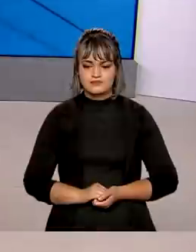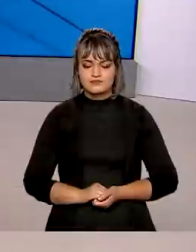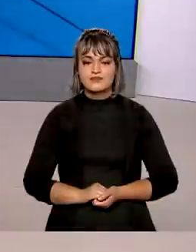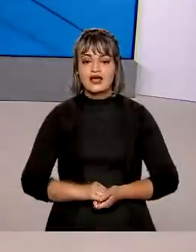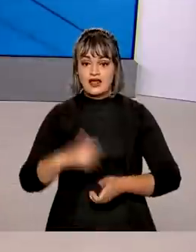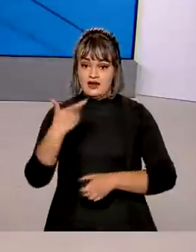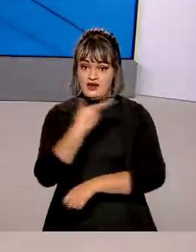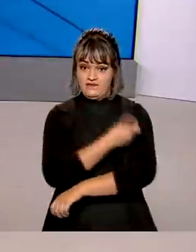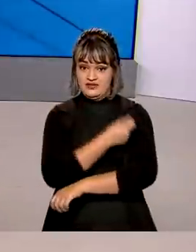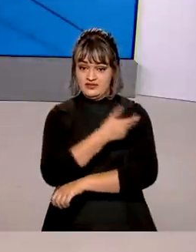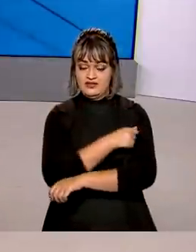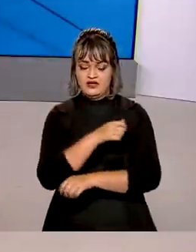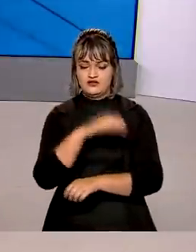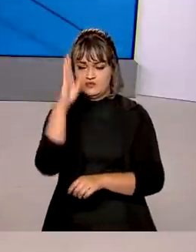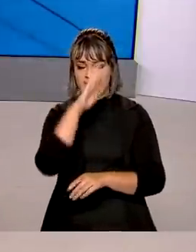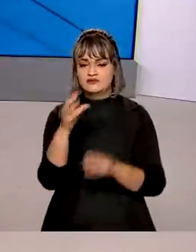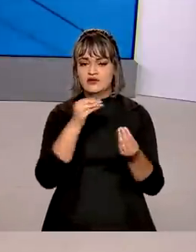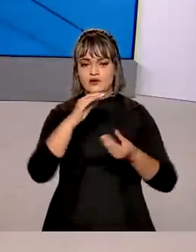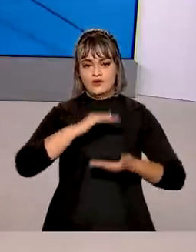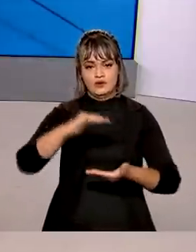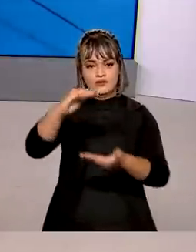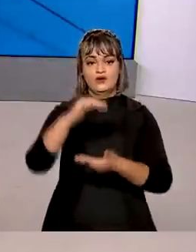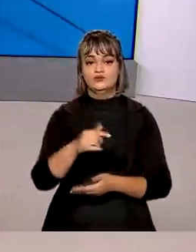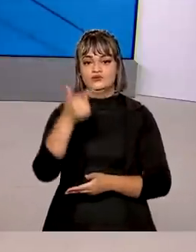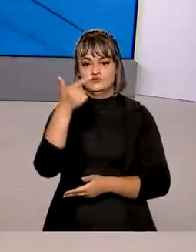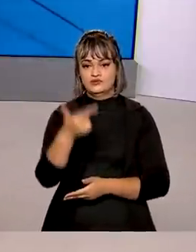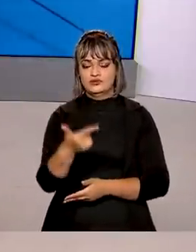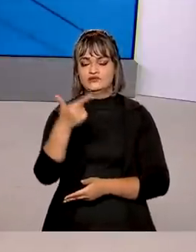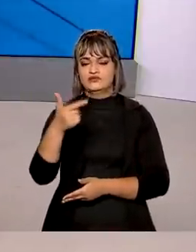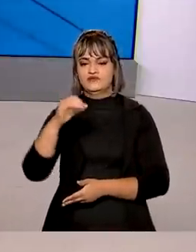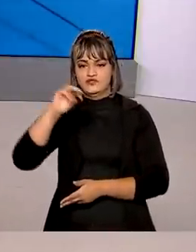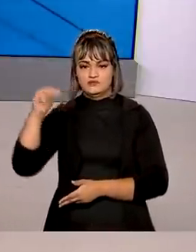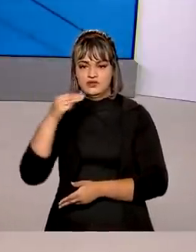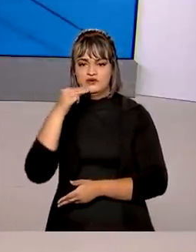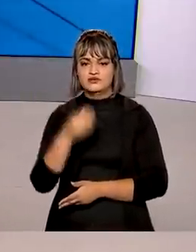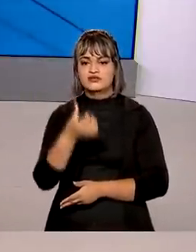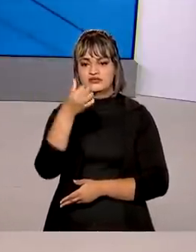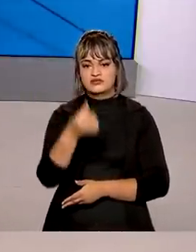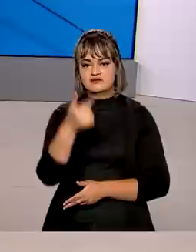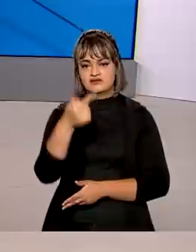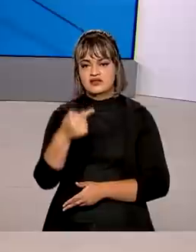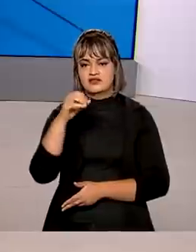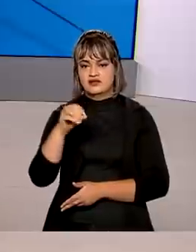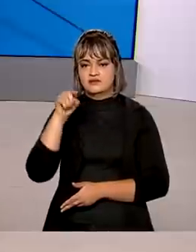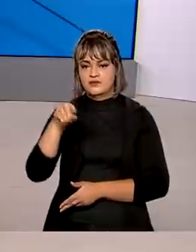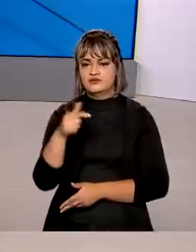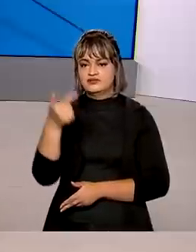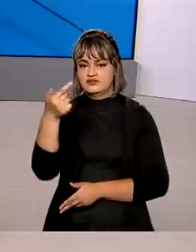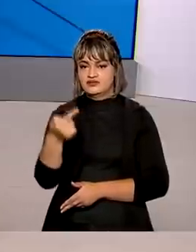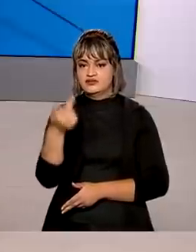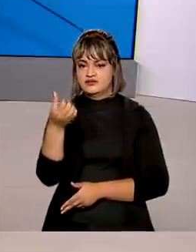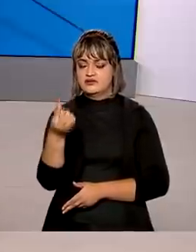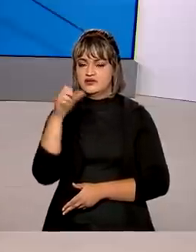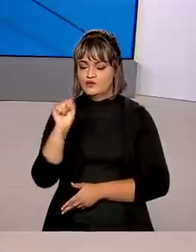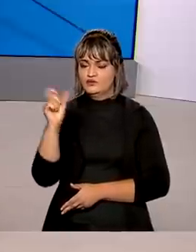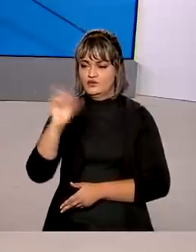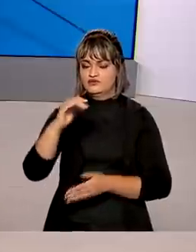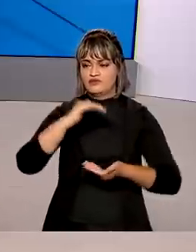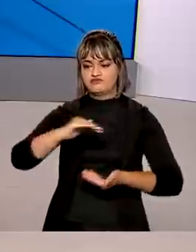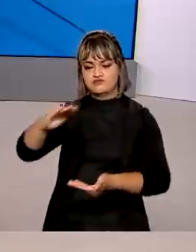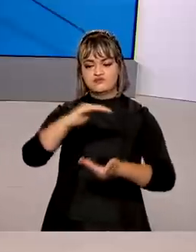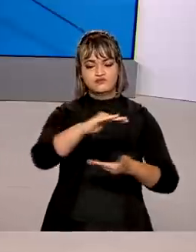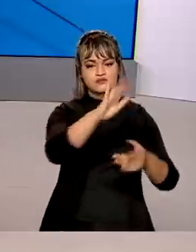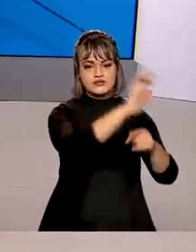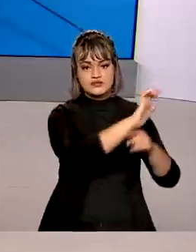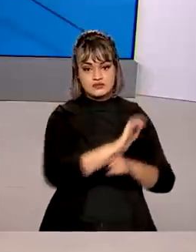total, foram distribuídas 223 milhões, 670 mil, 768 doses de